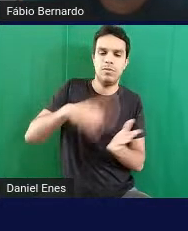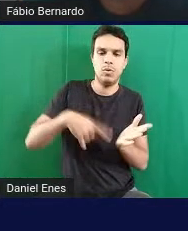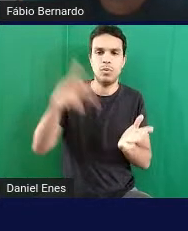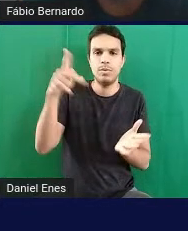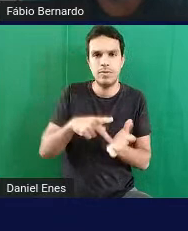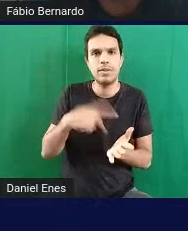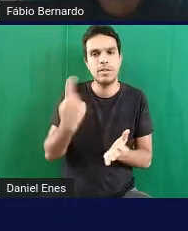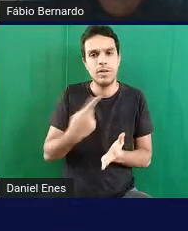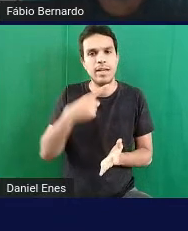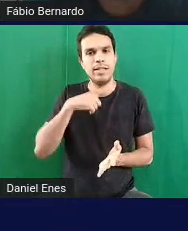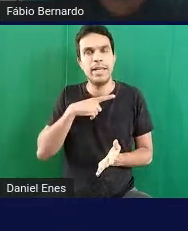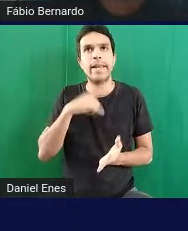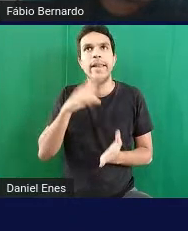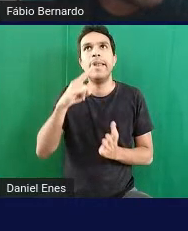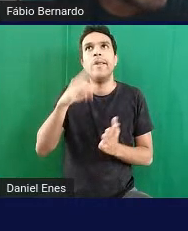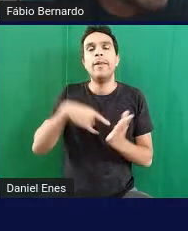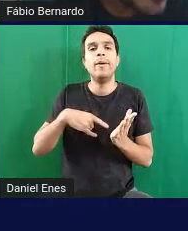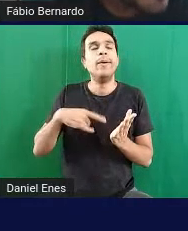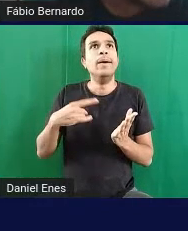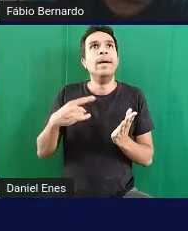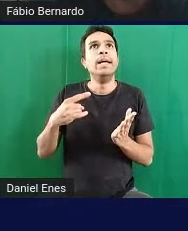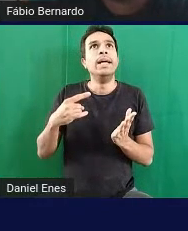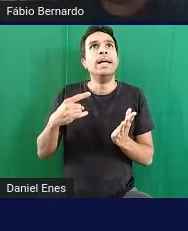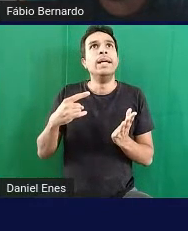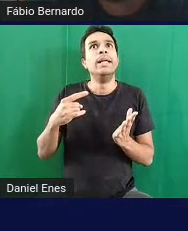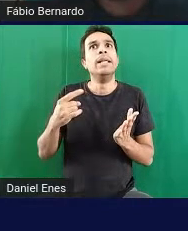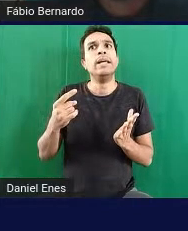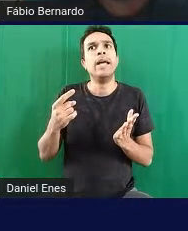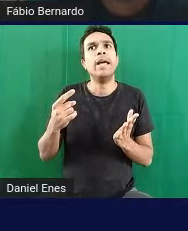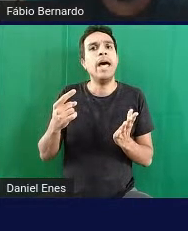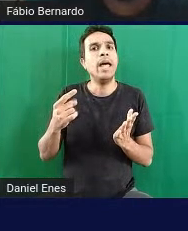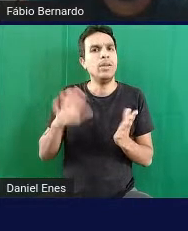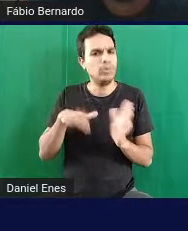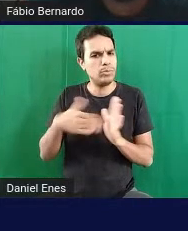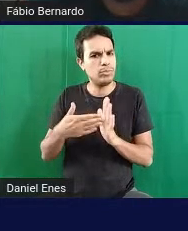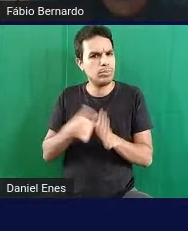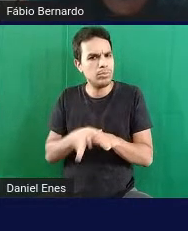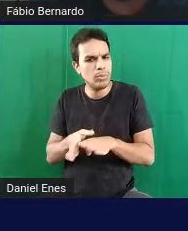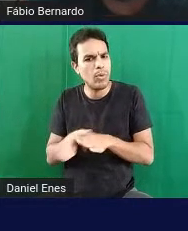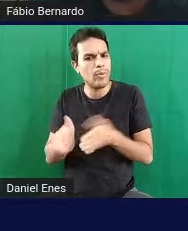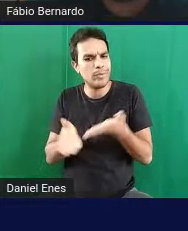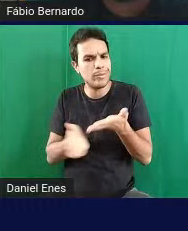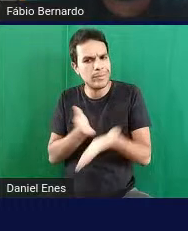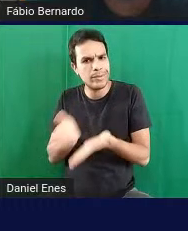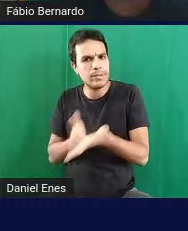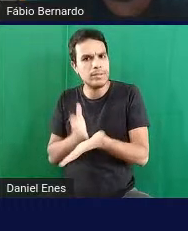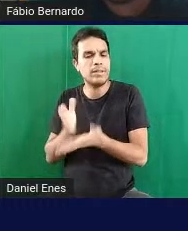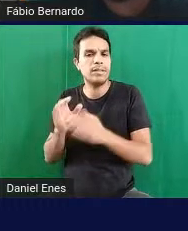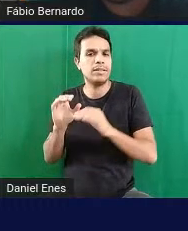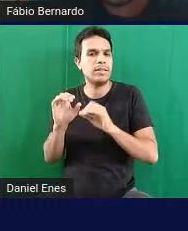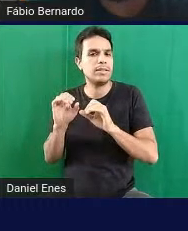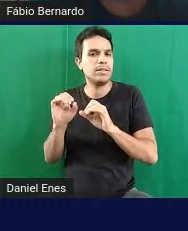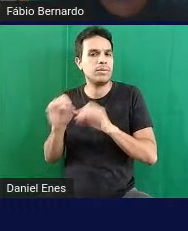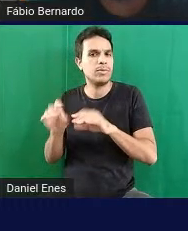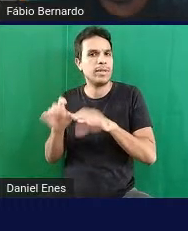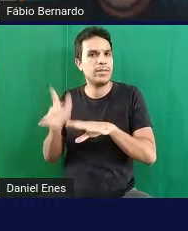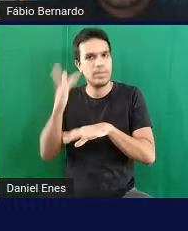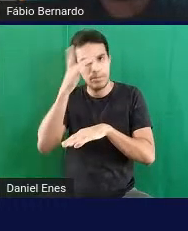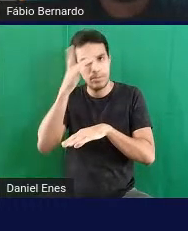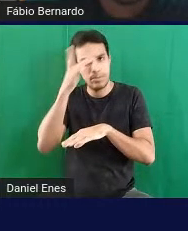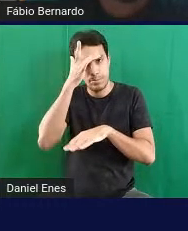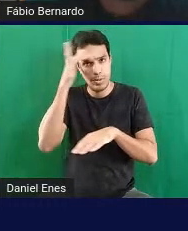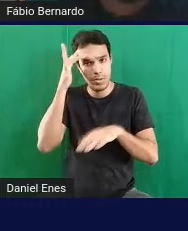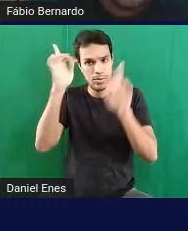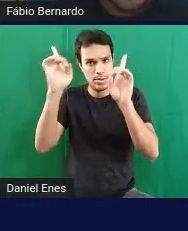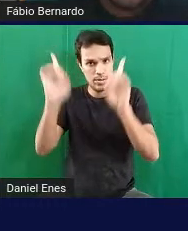gente tem os documentos que que dão orientações para atendimento e a educação de pessoas com deficiência